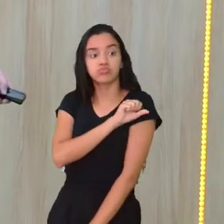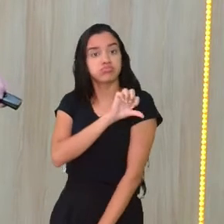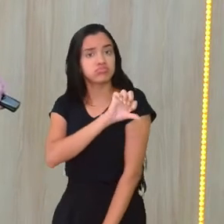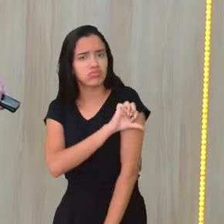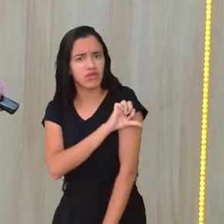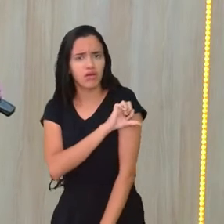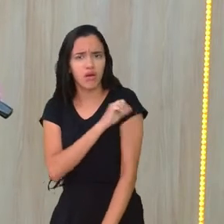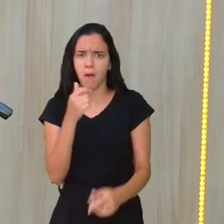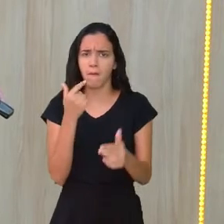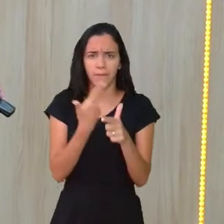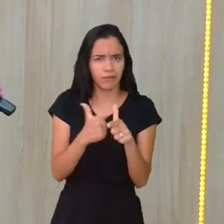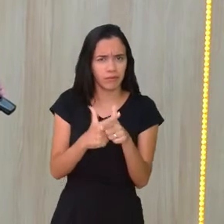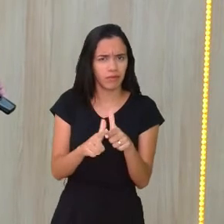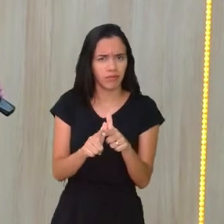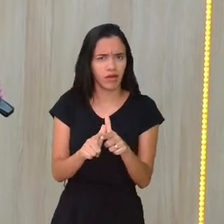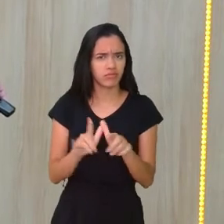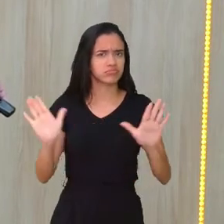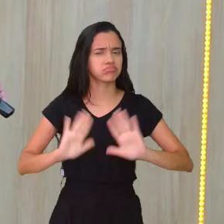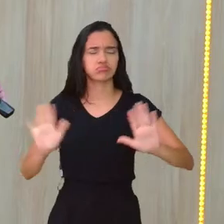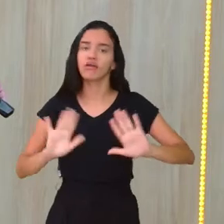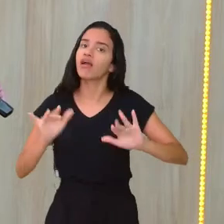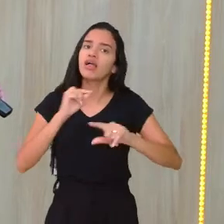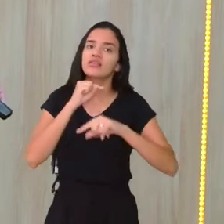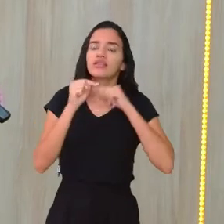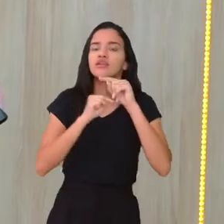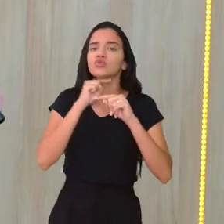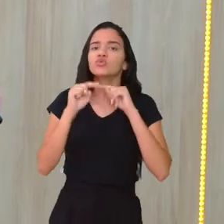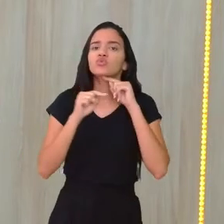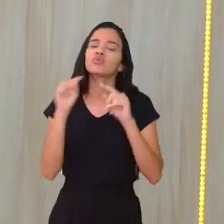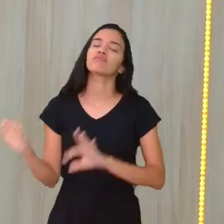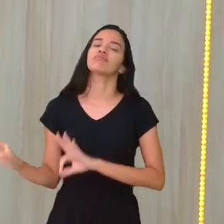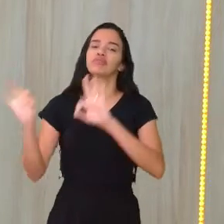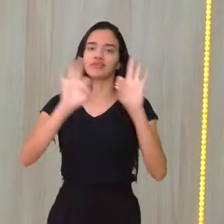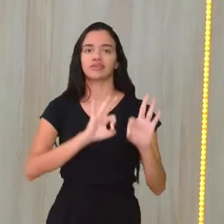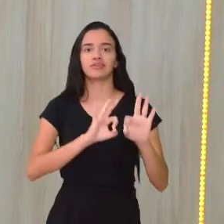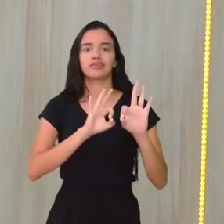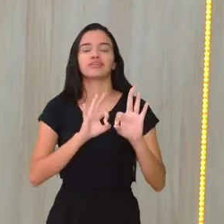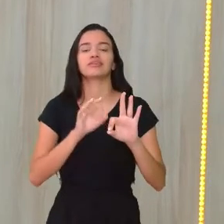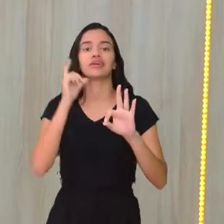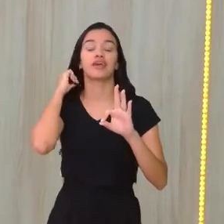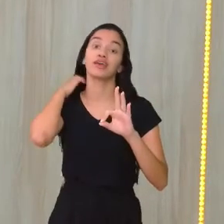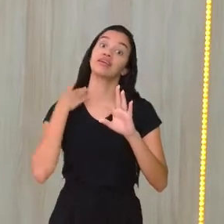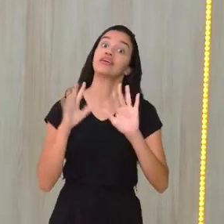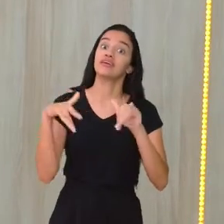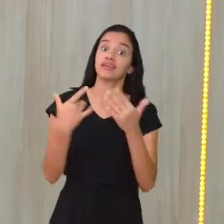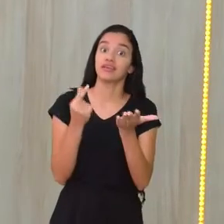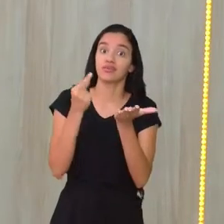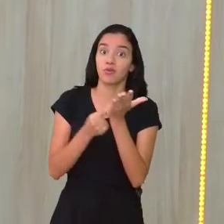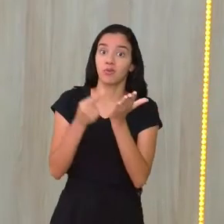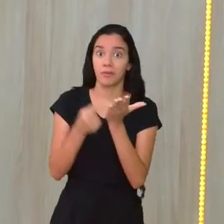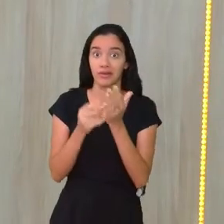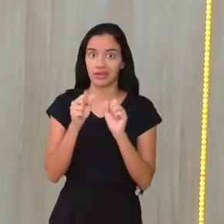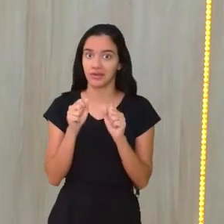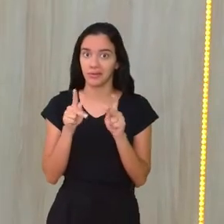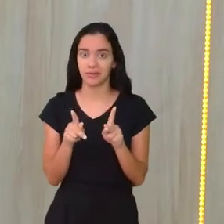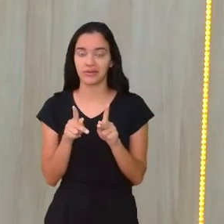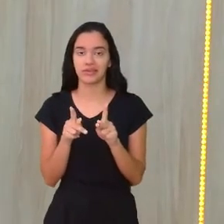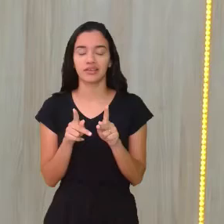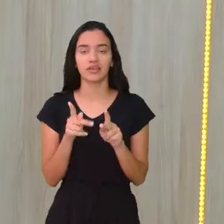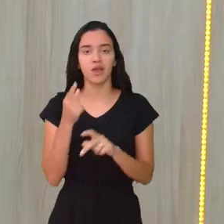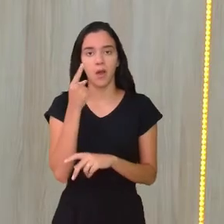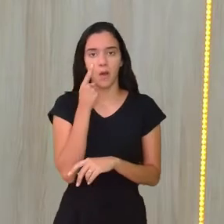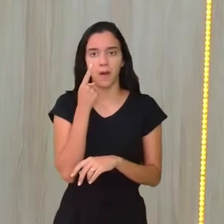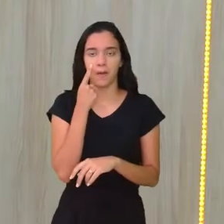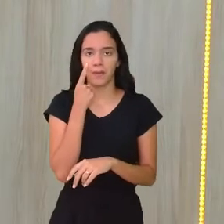não tem nenhum problema. Vai lá, tá na dúvida, vai assistir e assiste dentro do aplicativo, tá? Então,